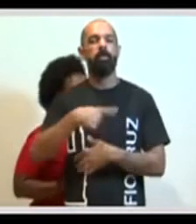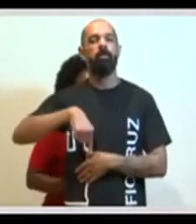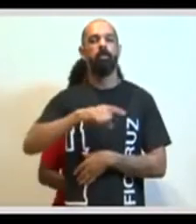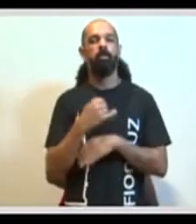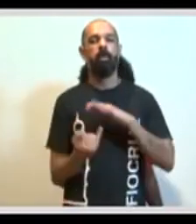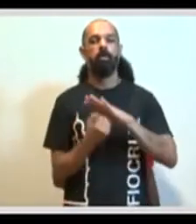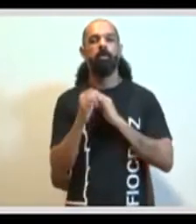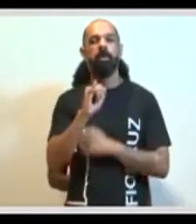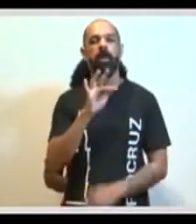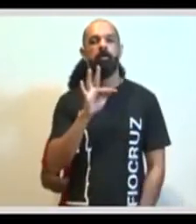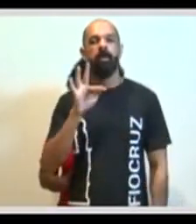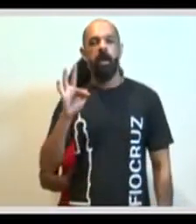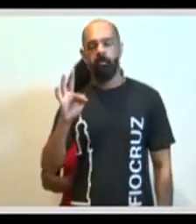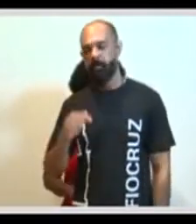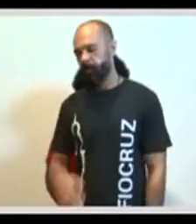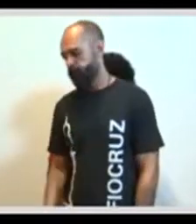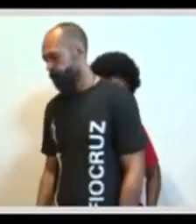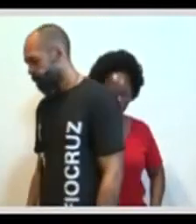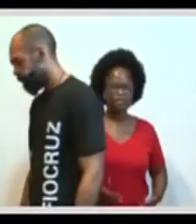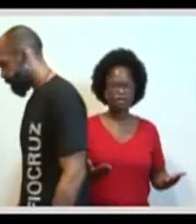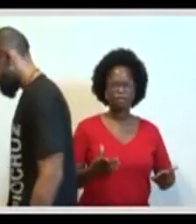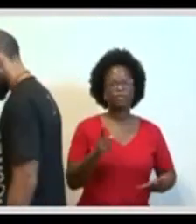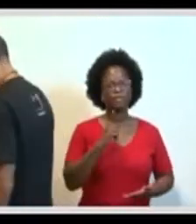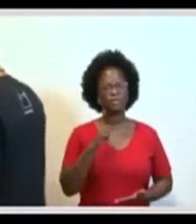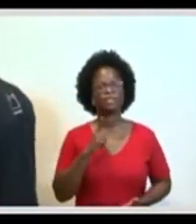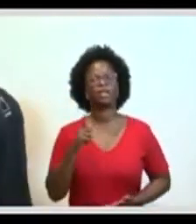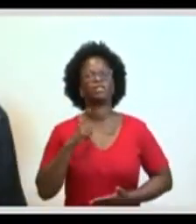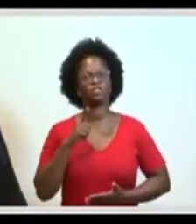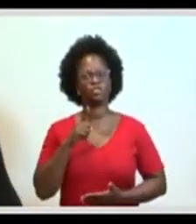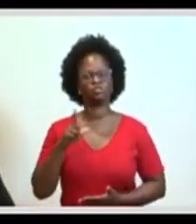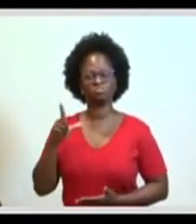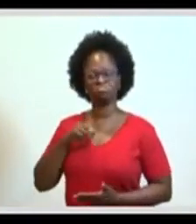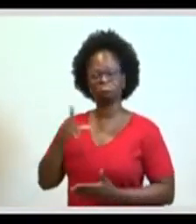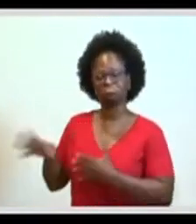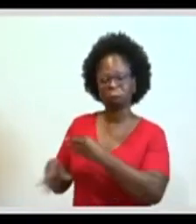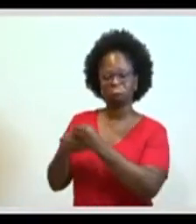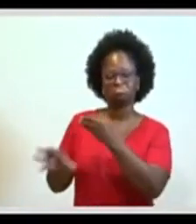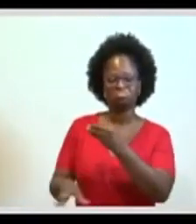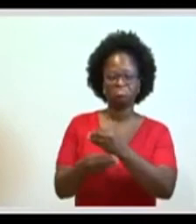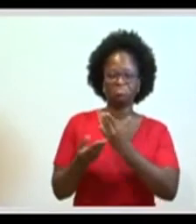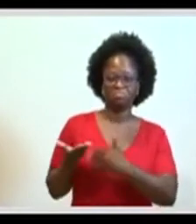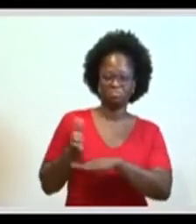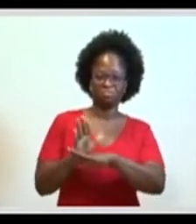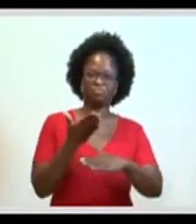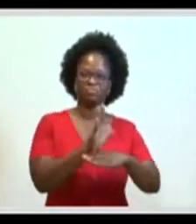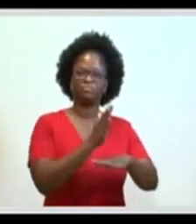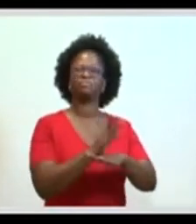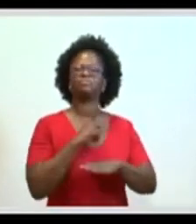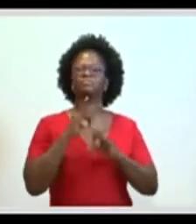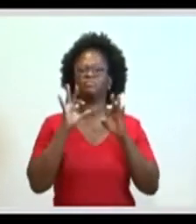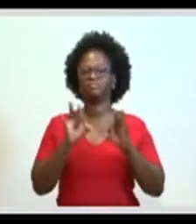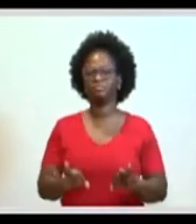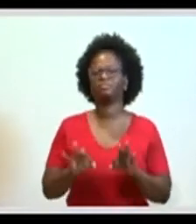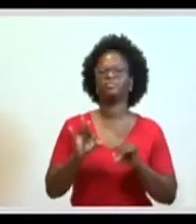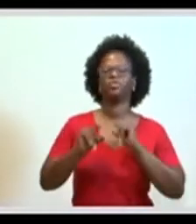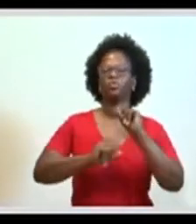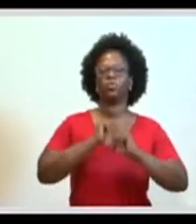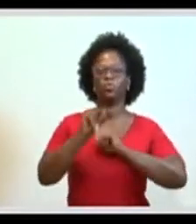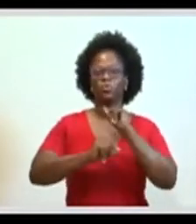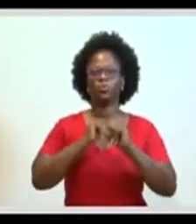Instituto Fernandes Figueira também, que tem tido muitas contribuições, e que certamente vão